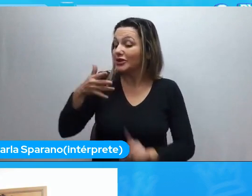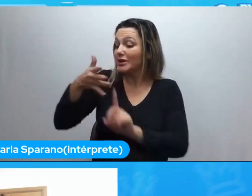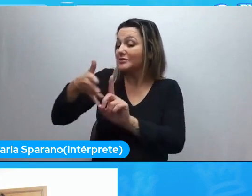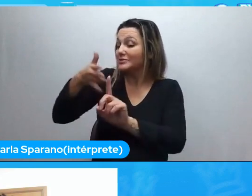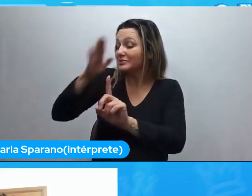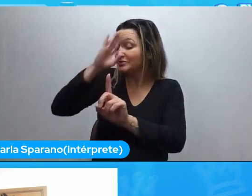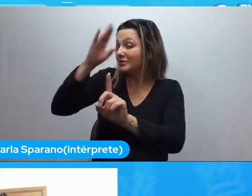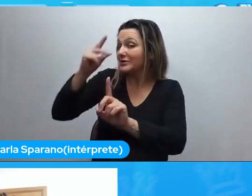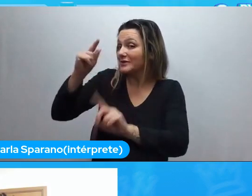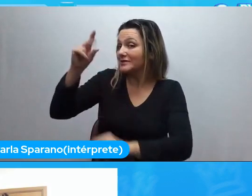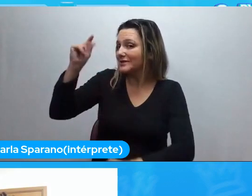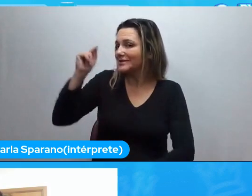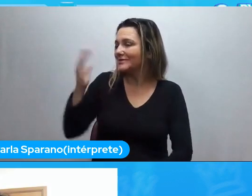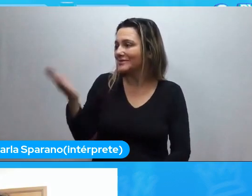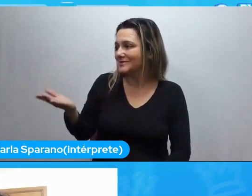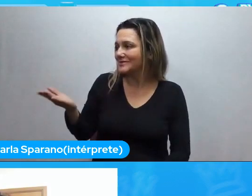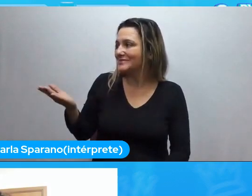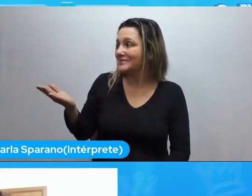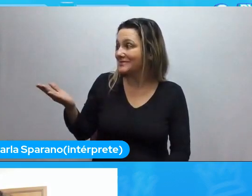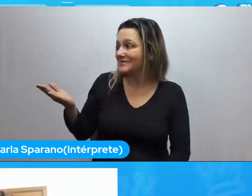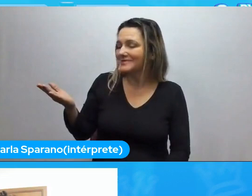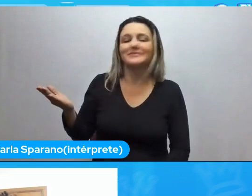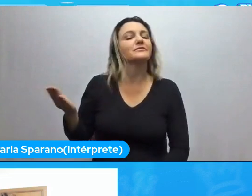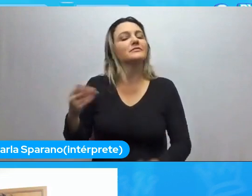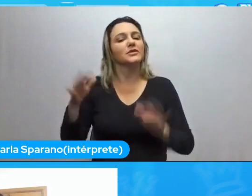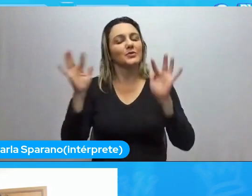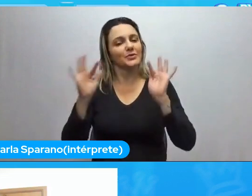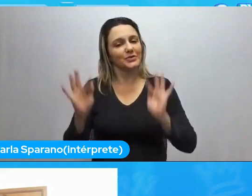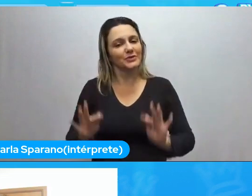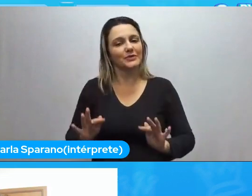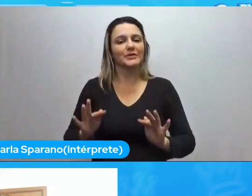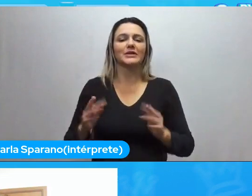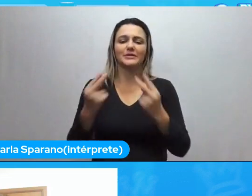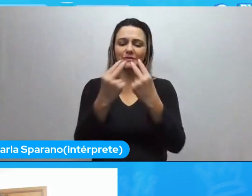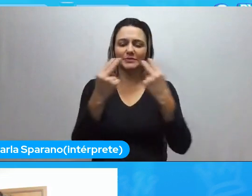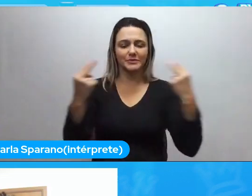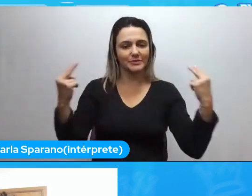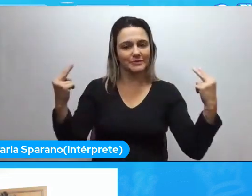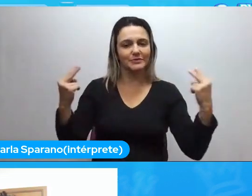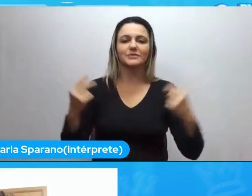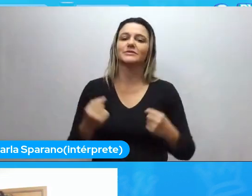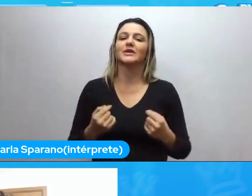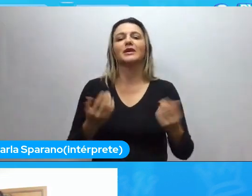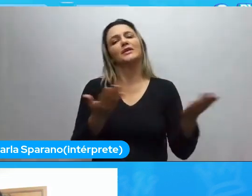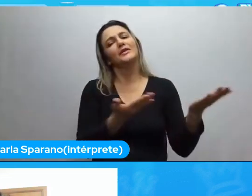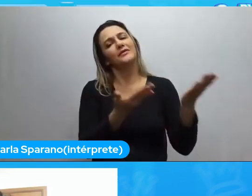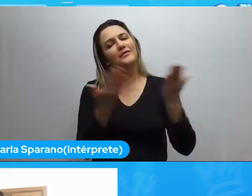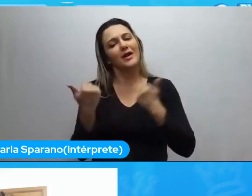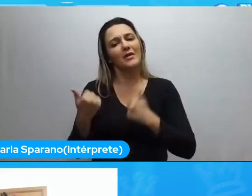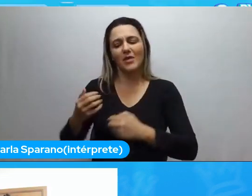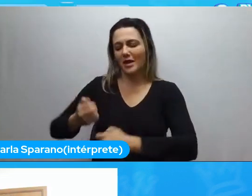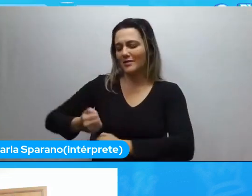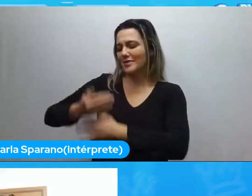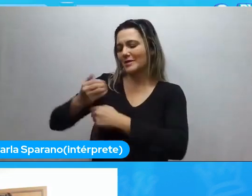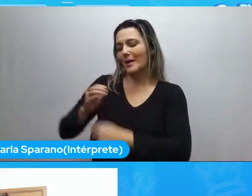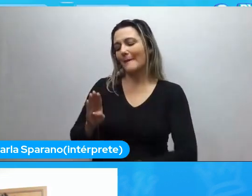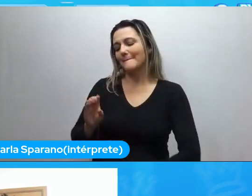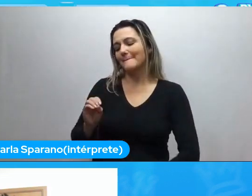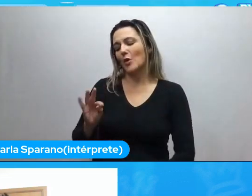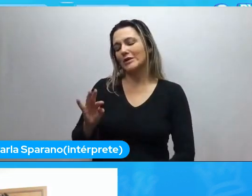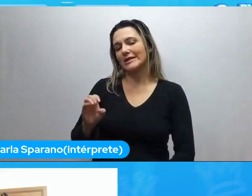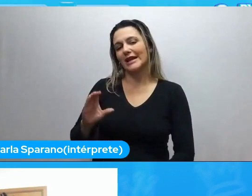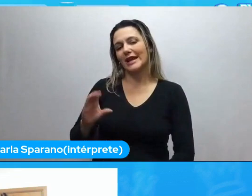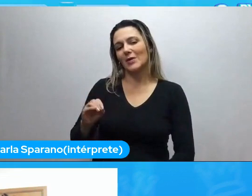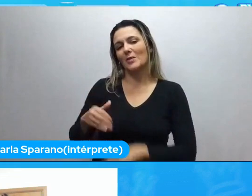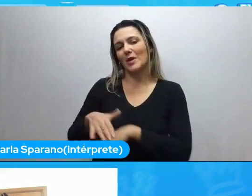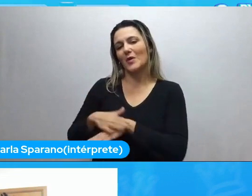Galera, a gente fica muito feliz com todo mundo que está aqui até agora. Convidamos todos a irem para o boteco para conversar mais com o Anny. Ela vai descobrir